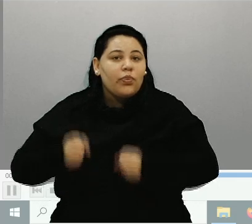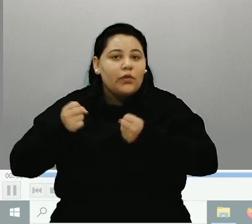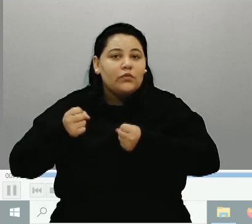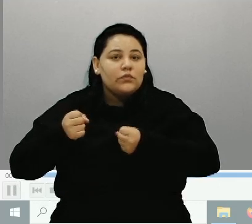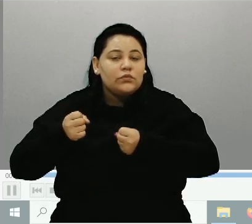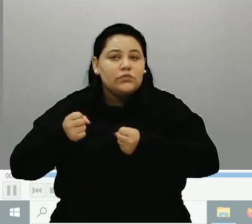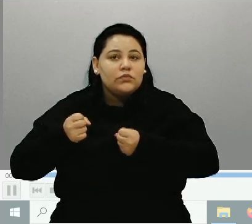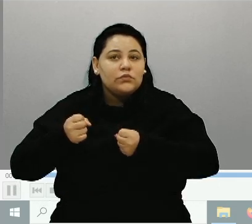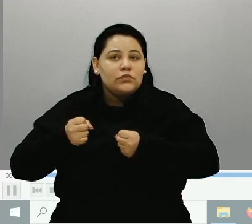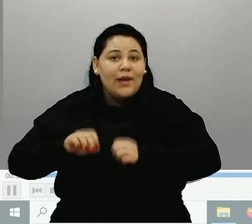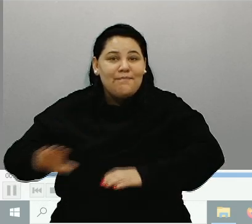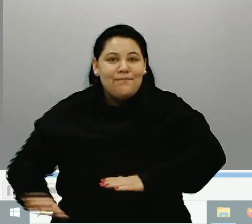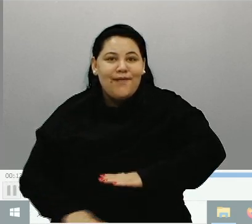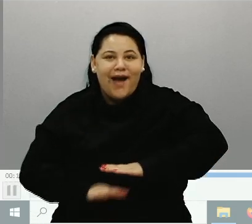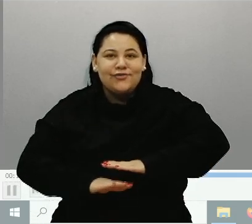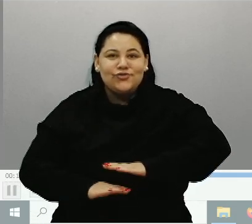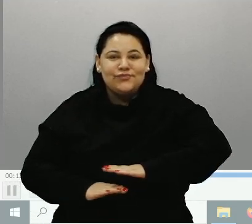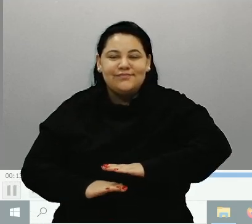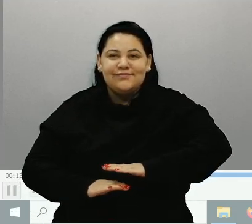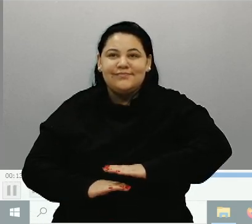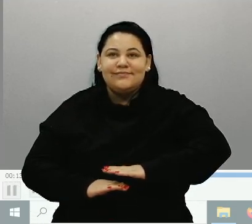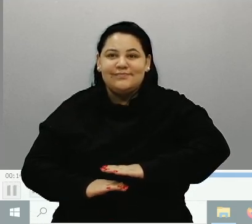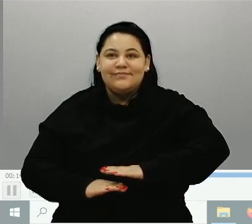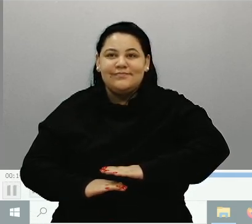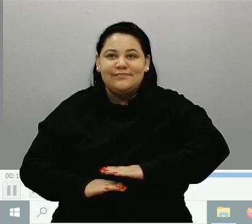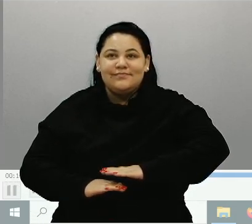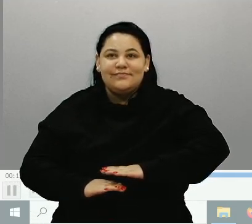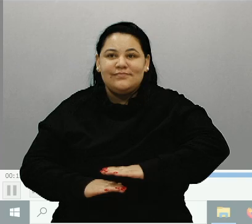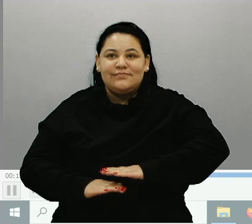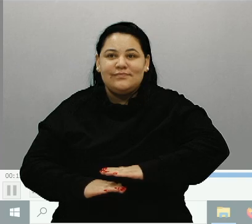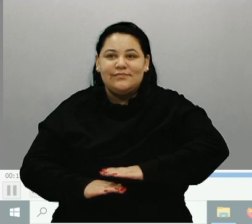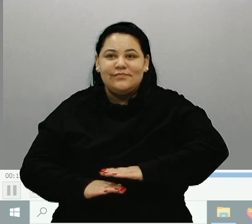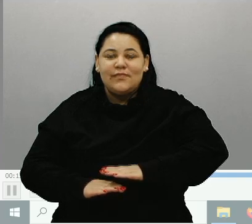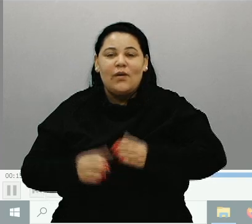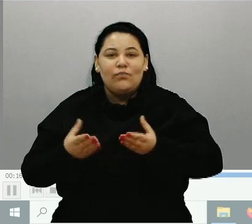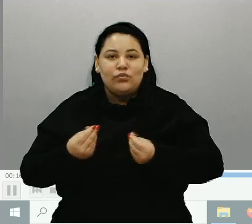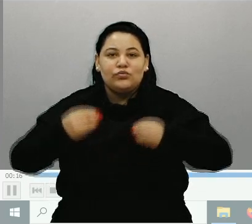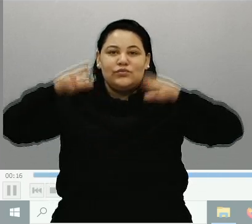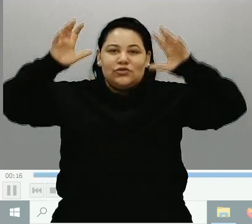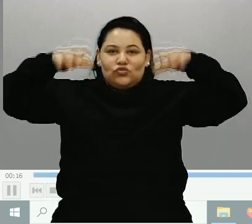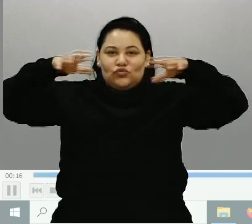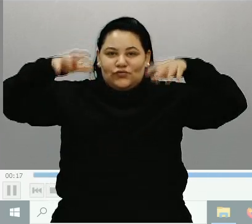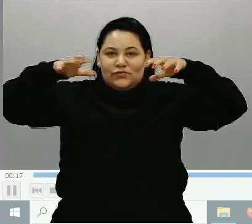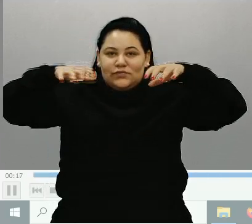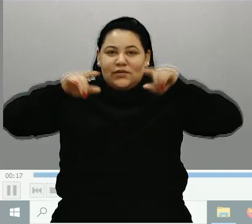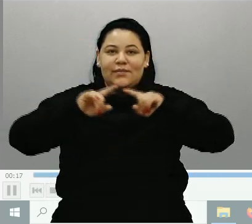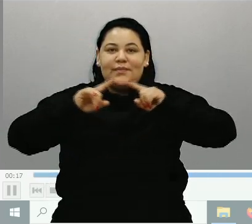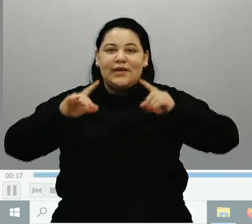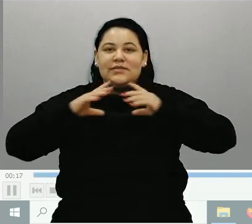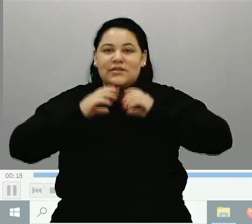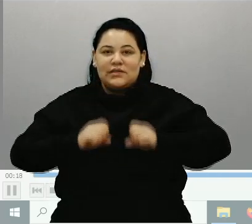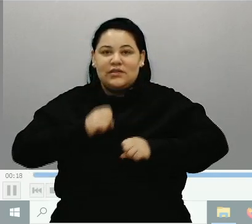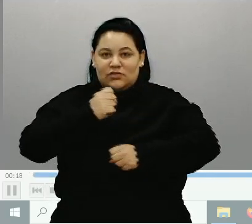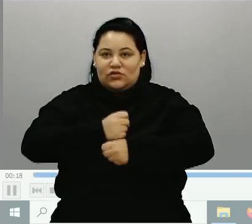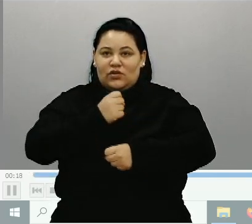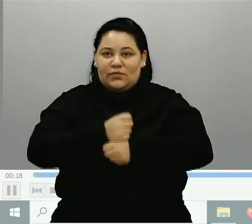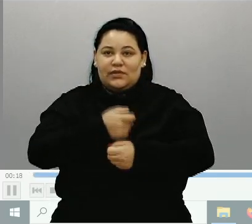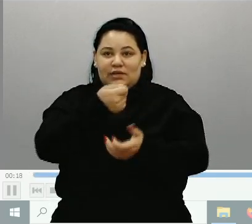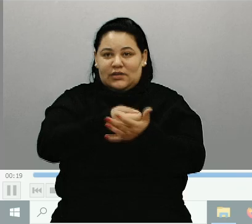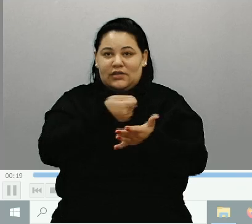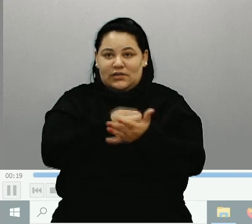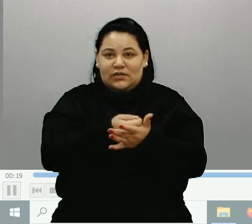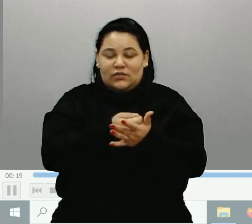muros, secretário Solete. É, realmente. É muita chuva, mas que a Secretaria de Obras está buscando mais